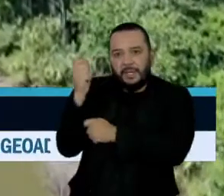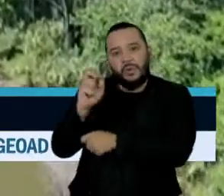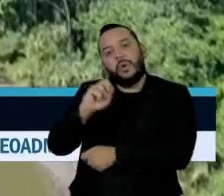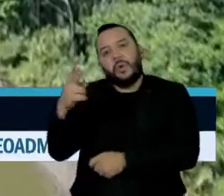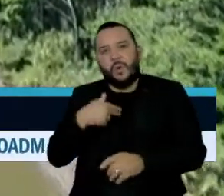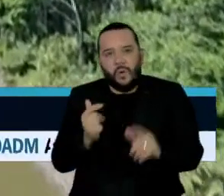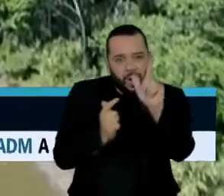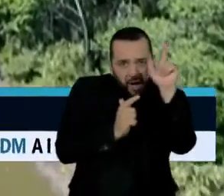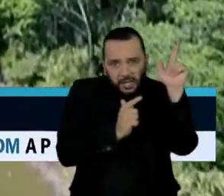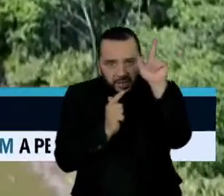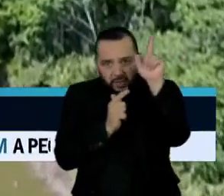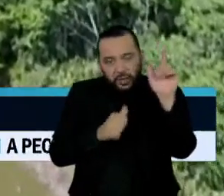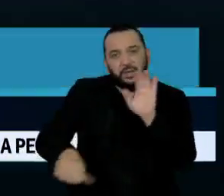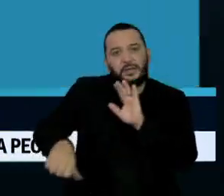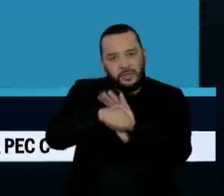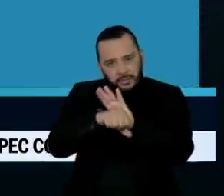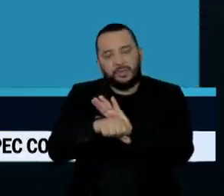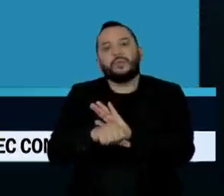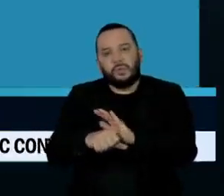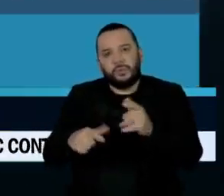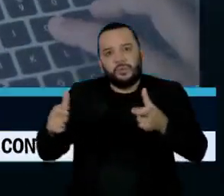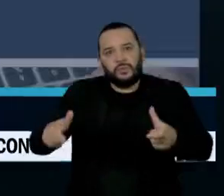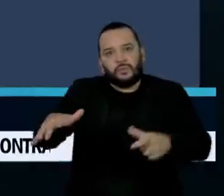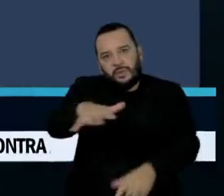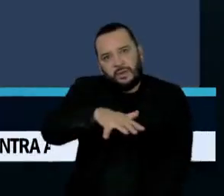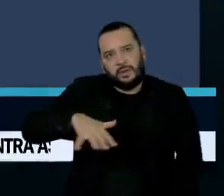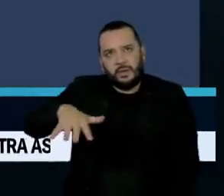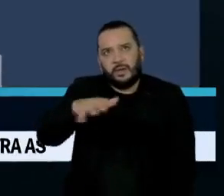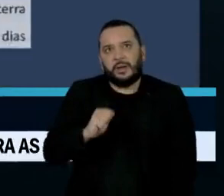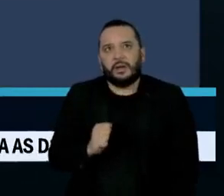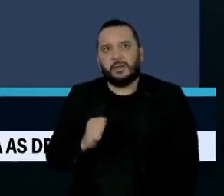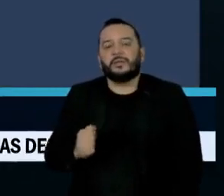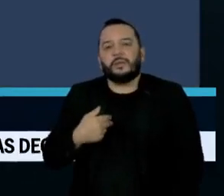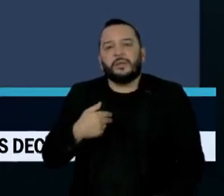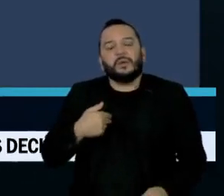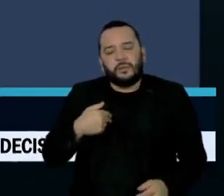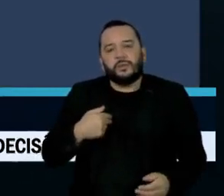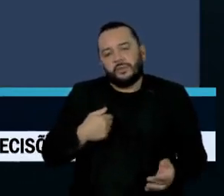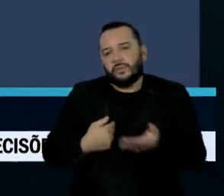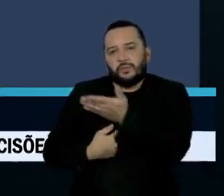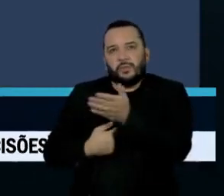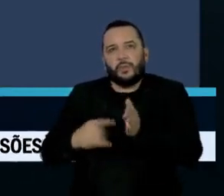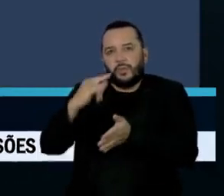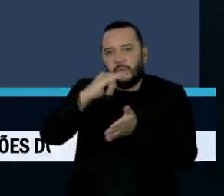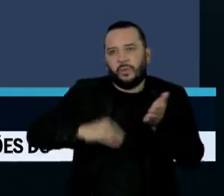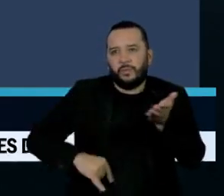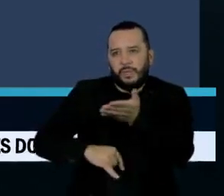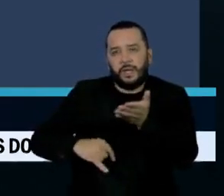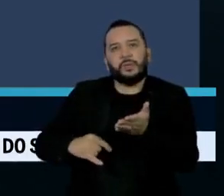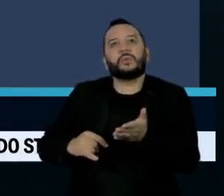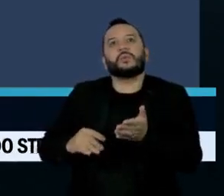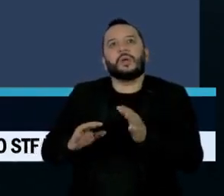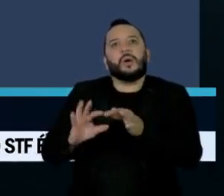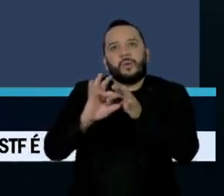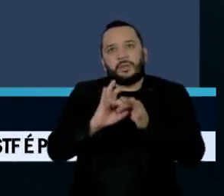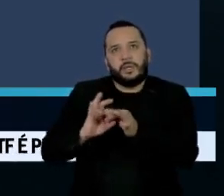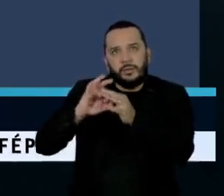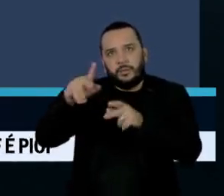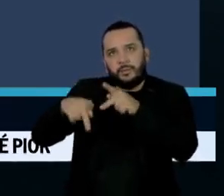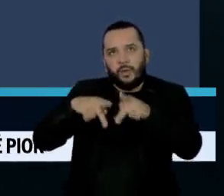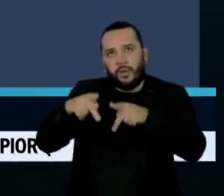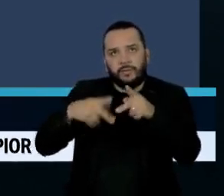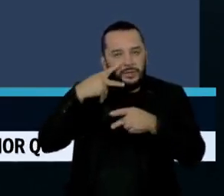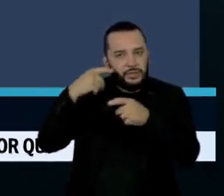que atuam na região. O documento da União dos Povos Indígenas, a Univaja, diz que pelo menos seis